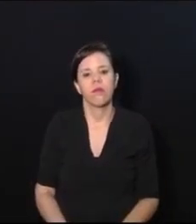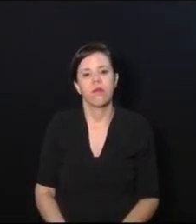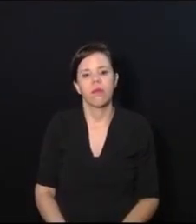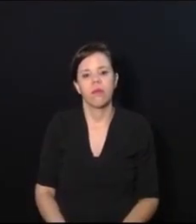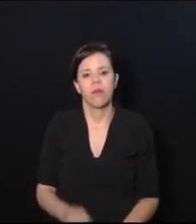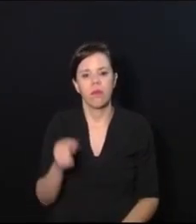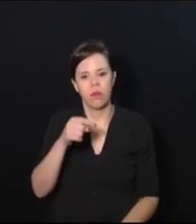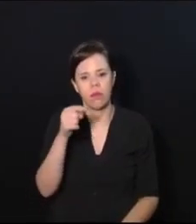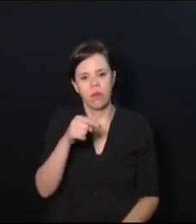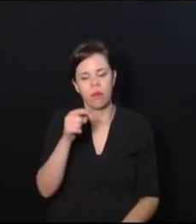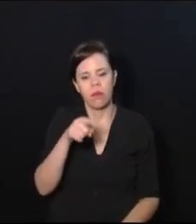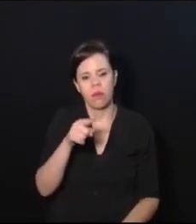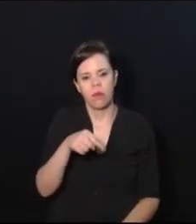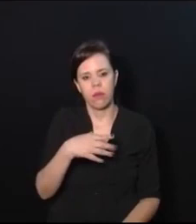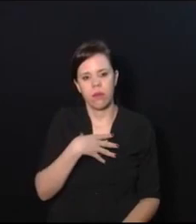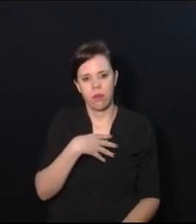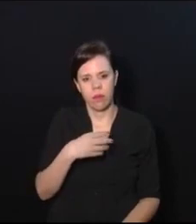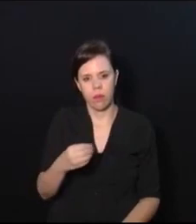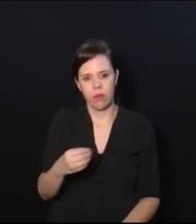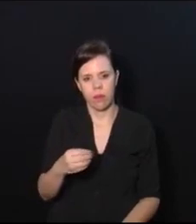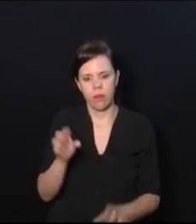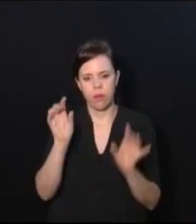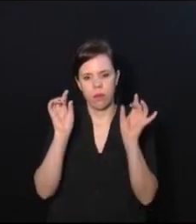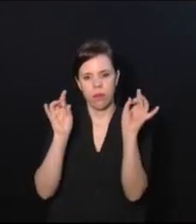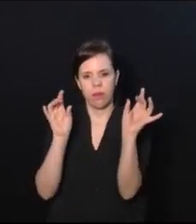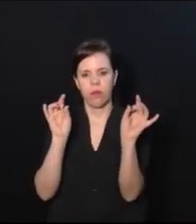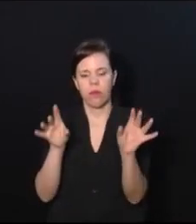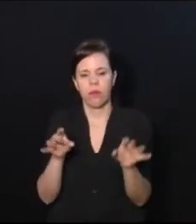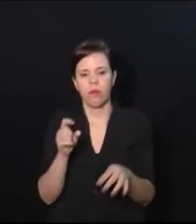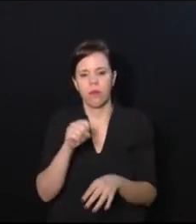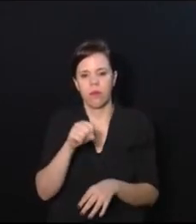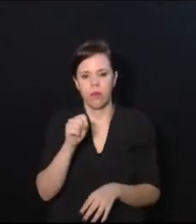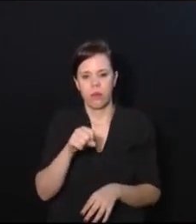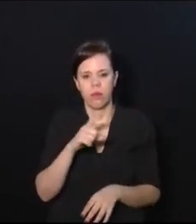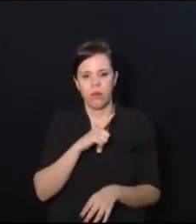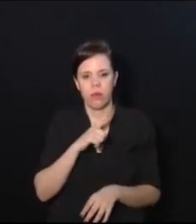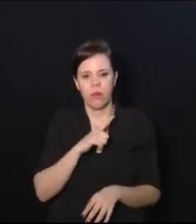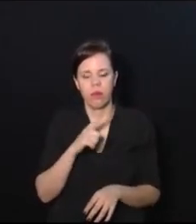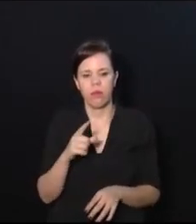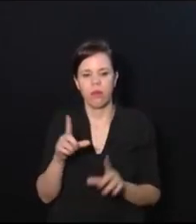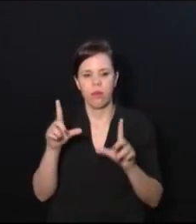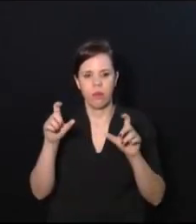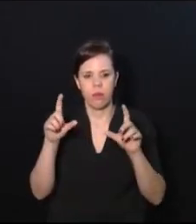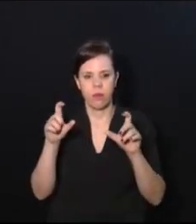Essa daí, minha filha especial? Tem alguma foto na tela?